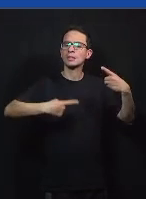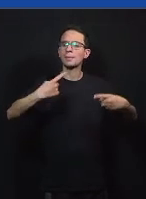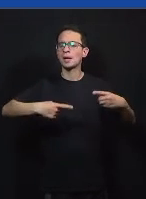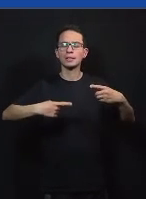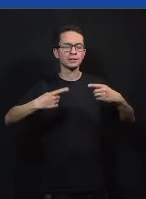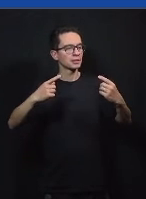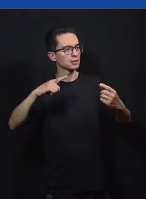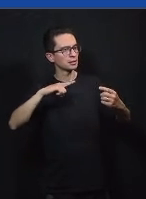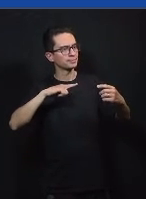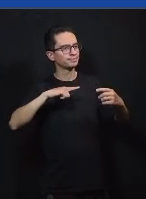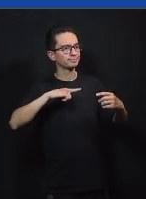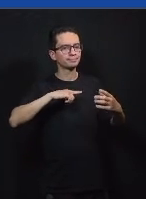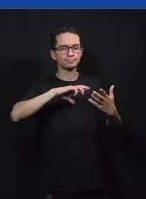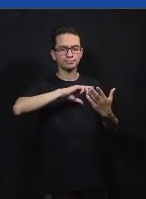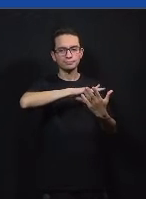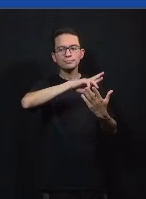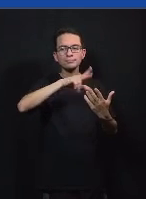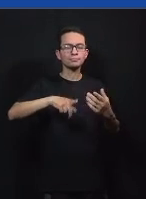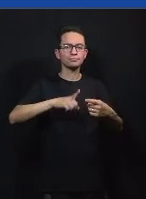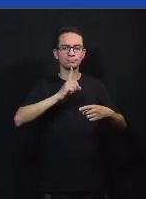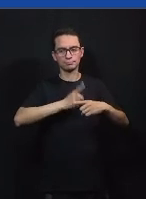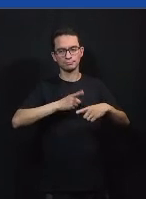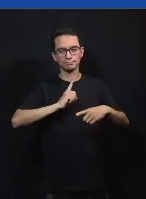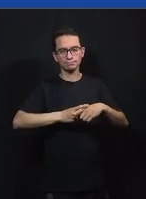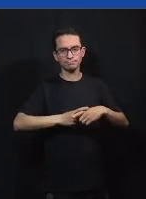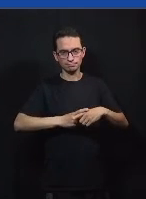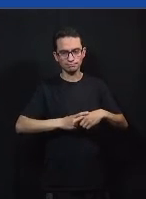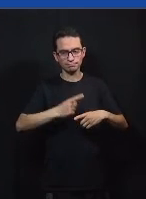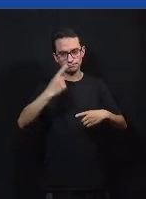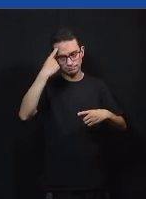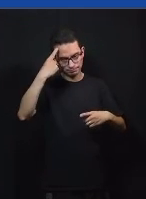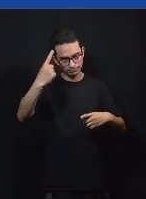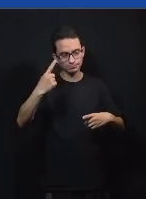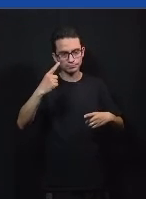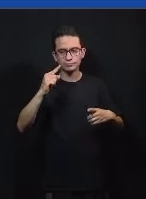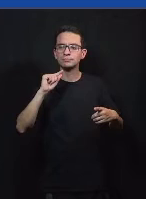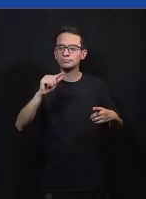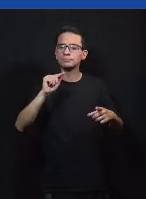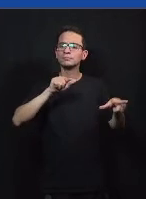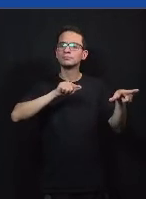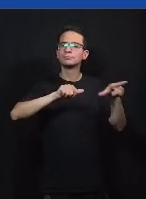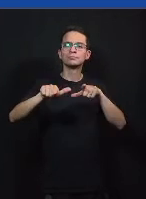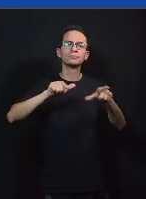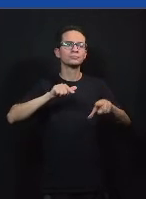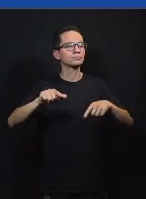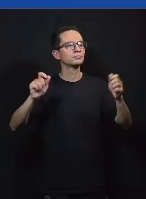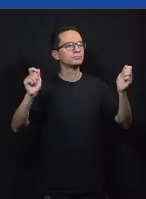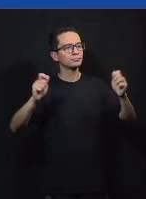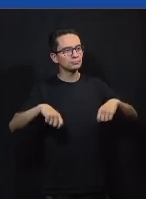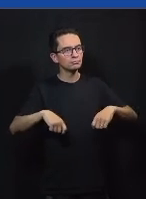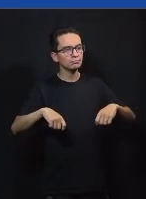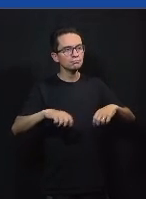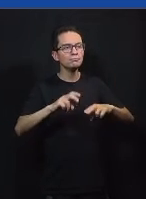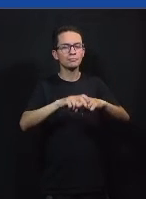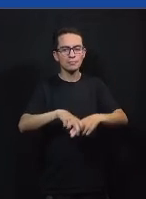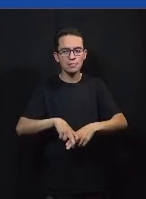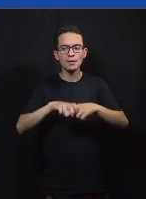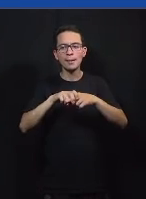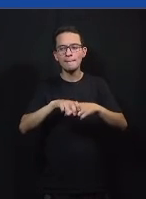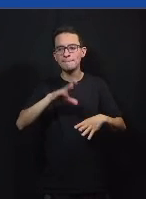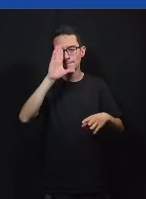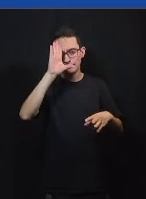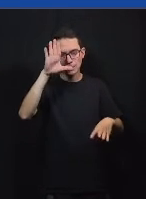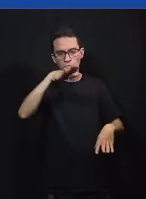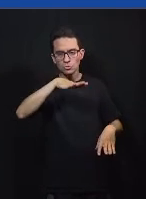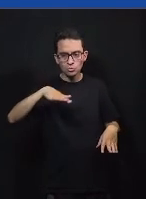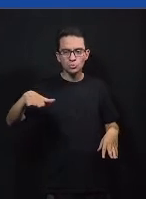a gente tem esse programa essa metodologia dos clubes de debate a gente trabalha principalmente com ensino médio que